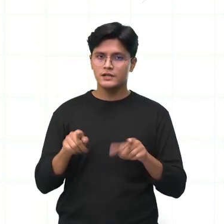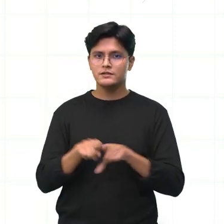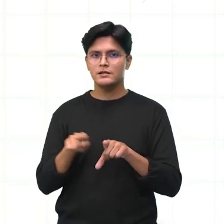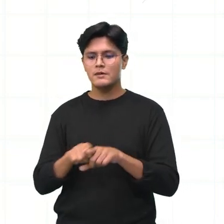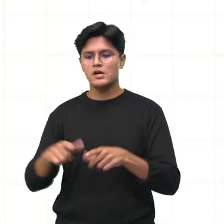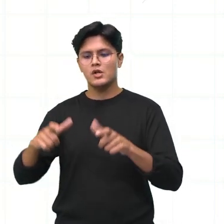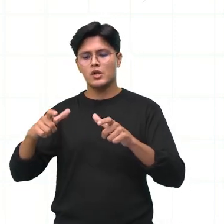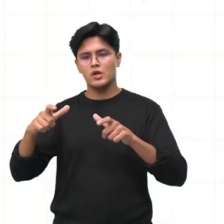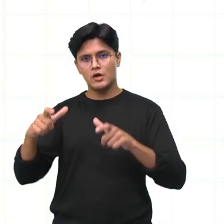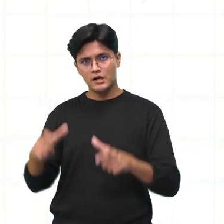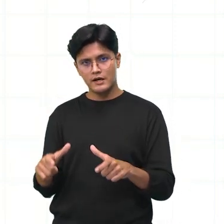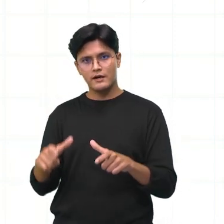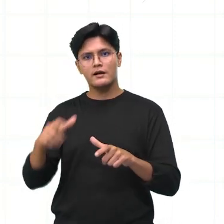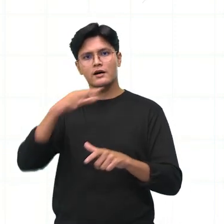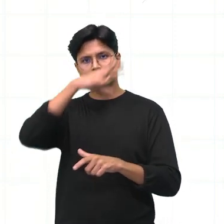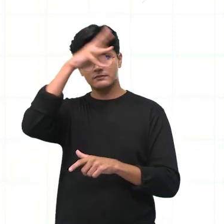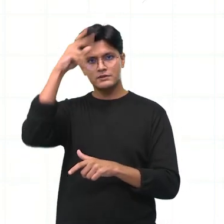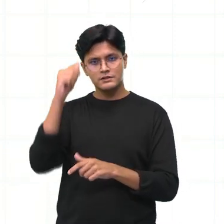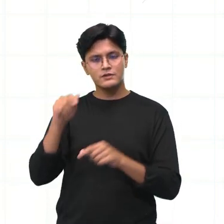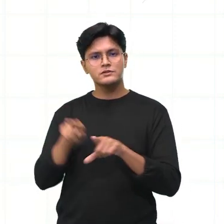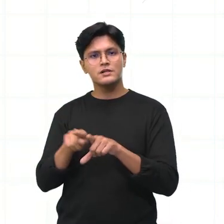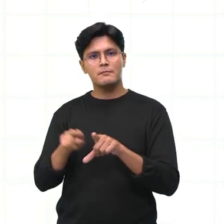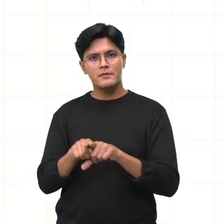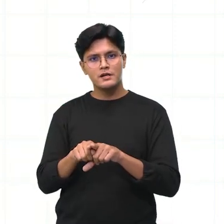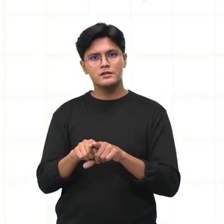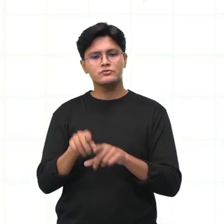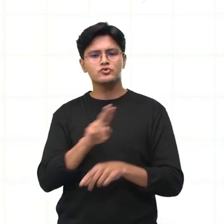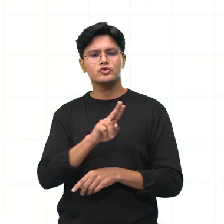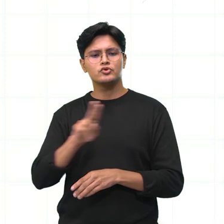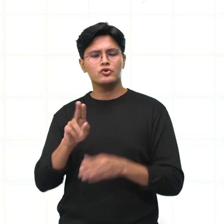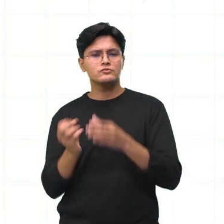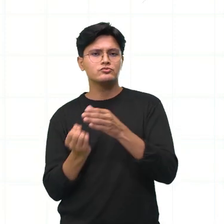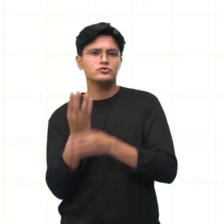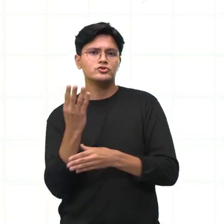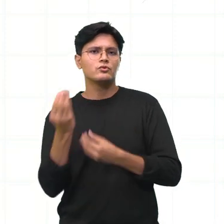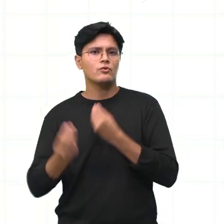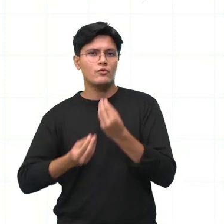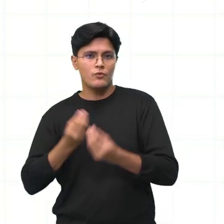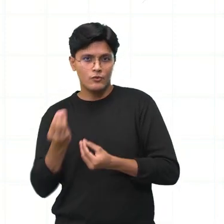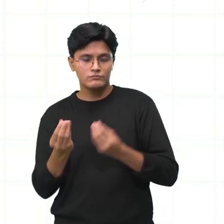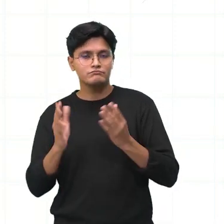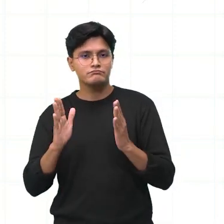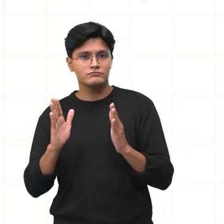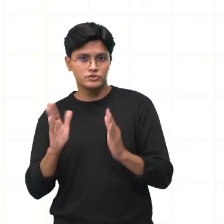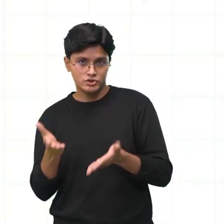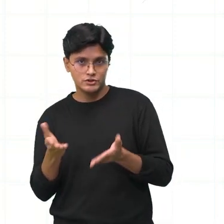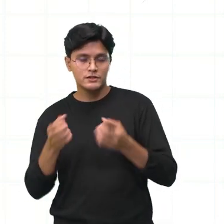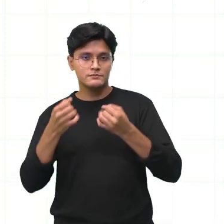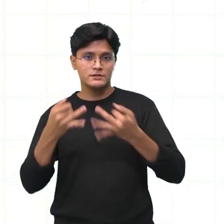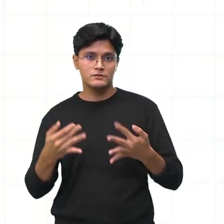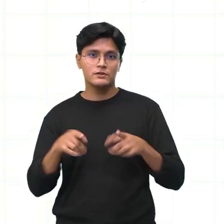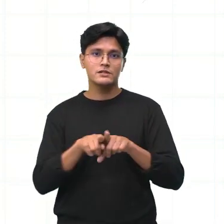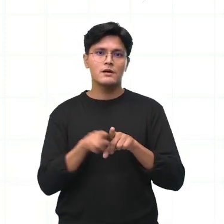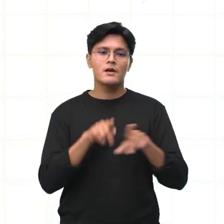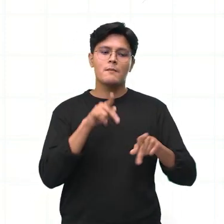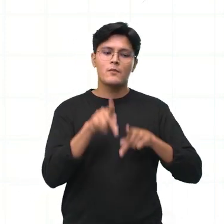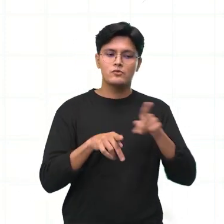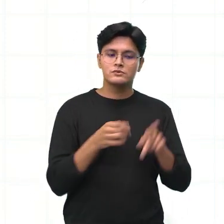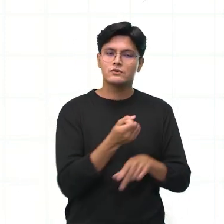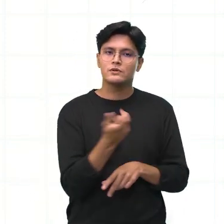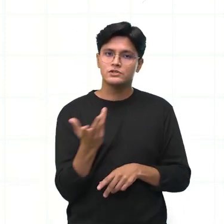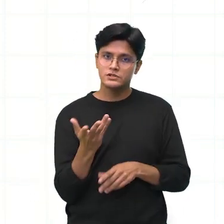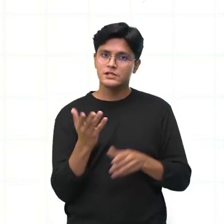da cidade de Manaus, a origem do nome, né, Manaus, a população e a principal atividade